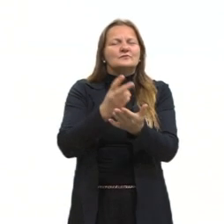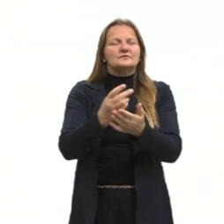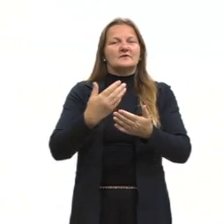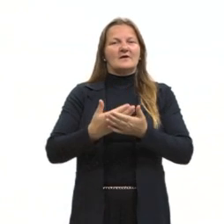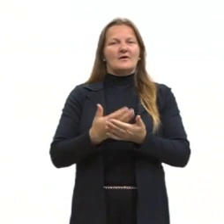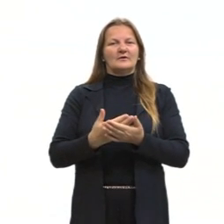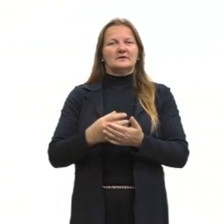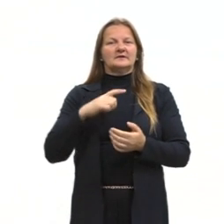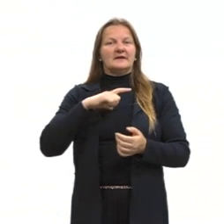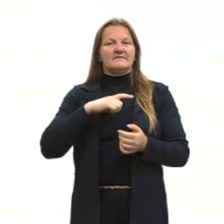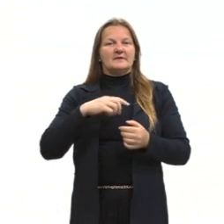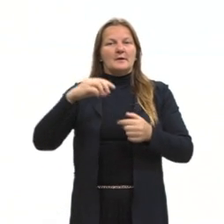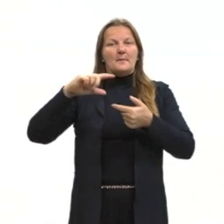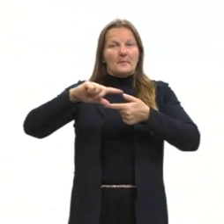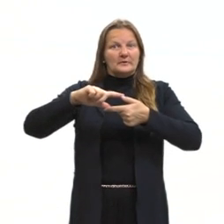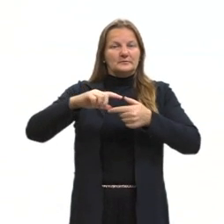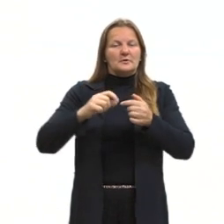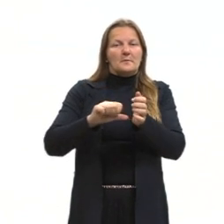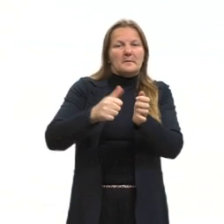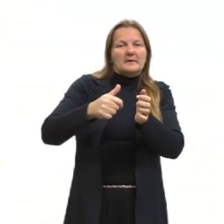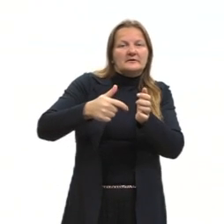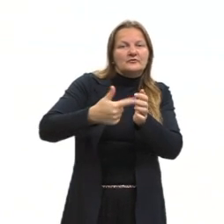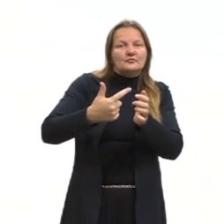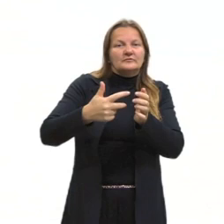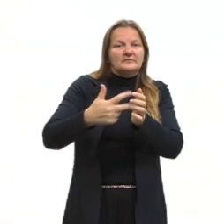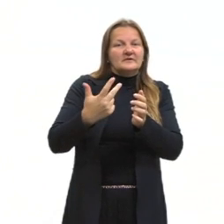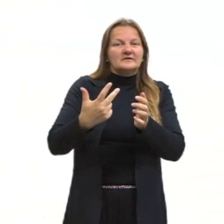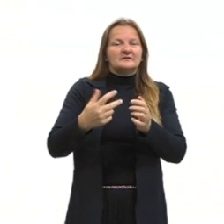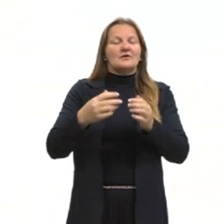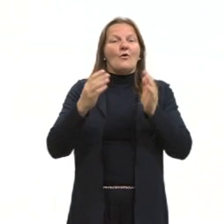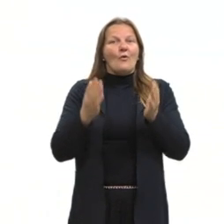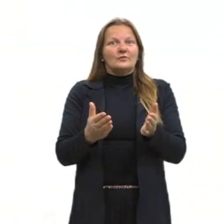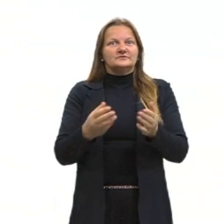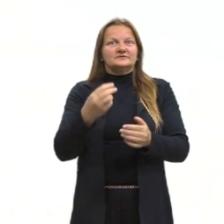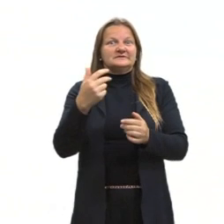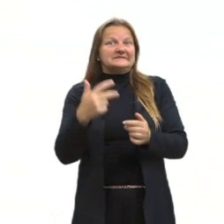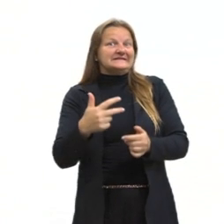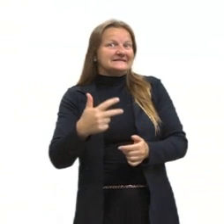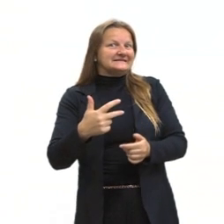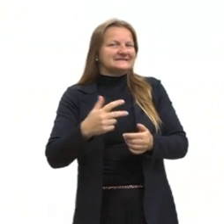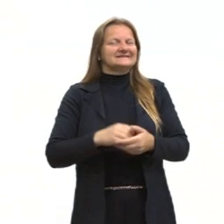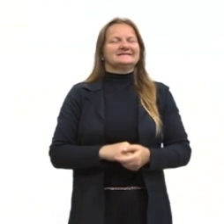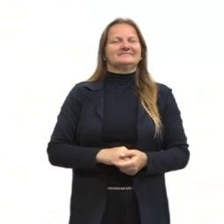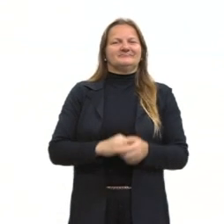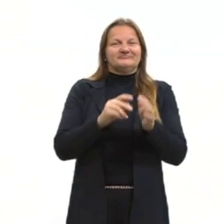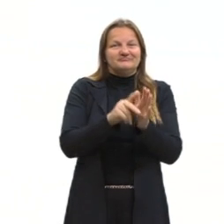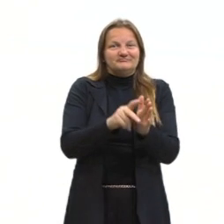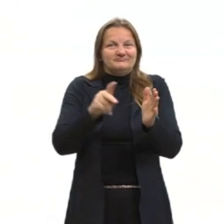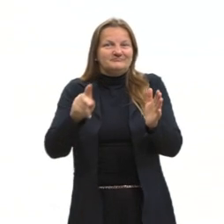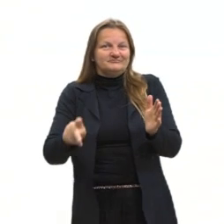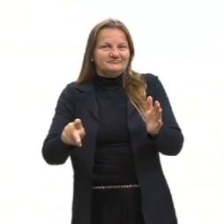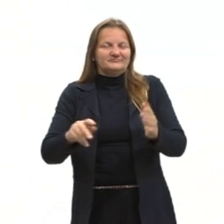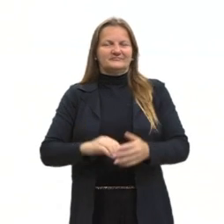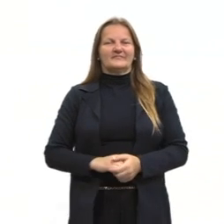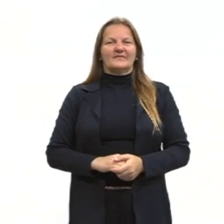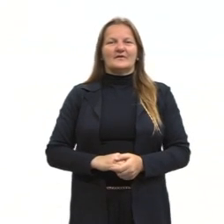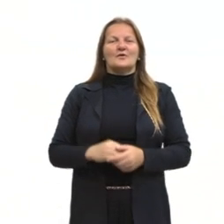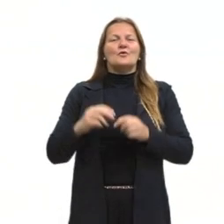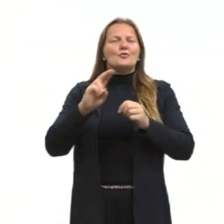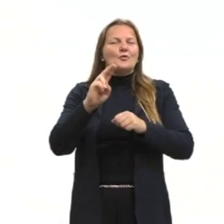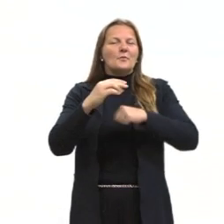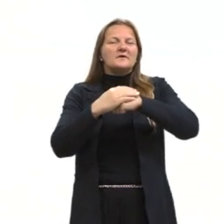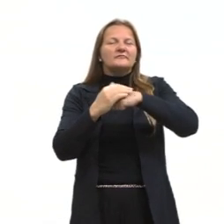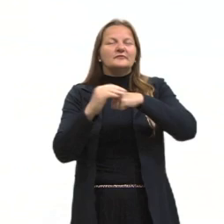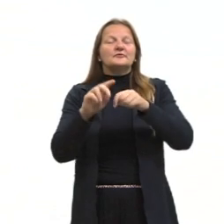aulas. Tínhamos Modernismo, primeira fase, passamos pelo Modernismo, segunda fase, agora chegamos nessa terceira fase, que a gente vai chamá-la de